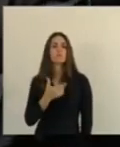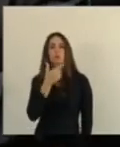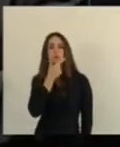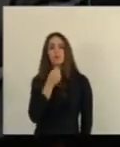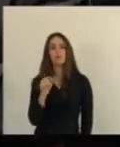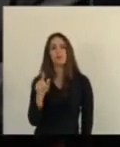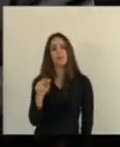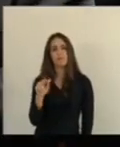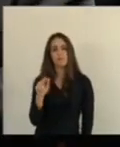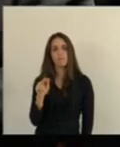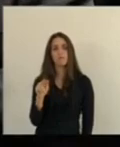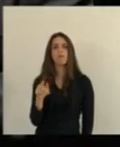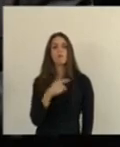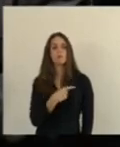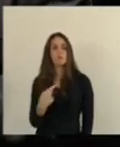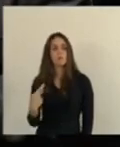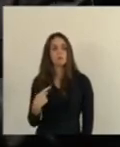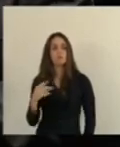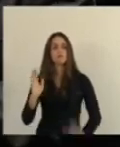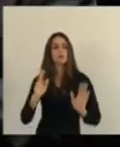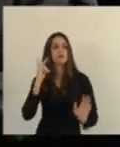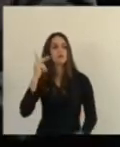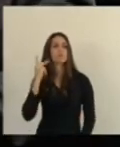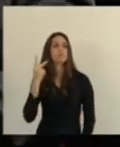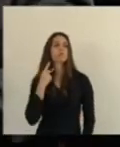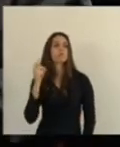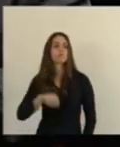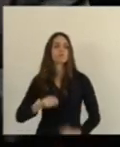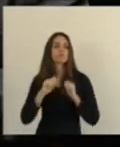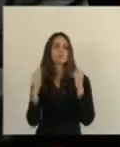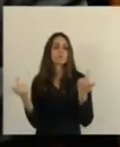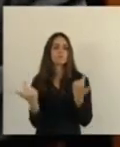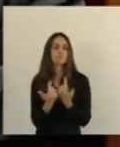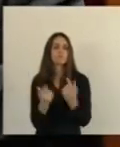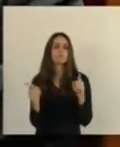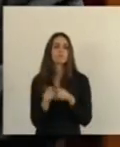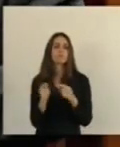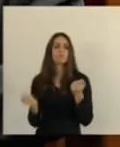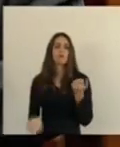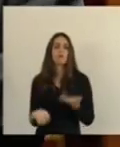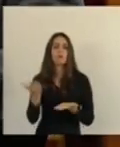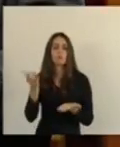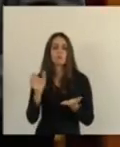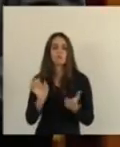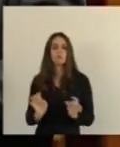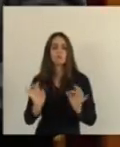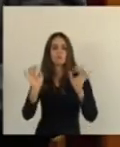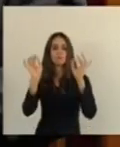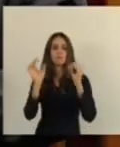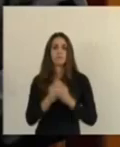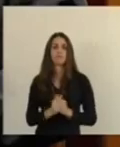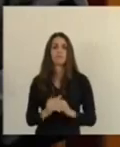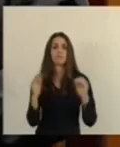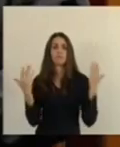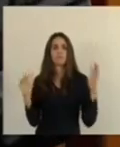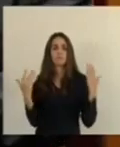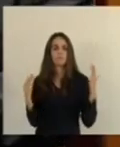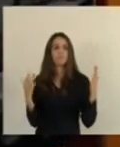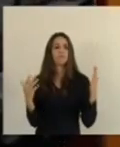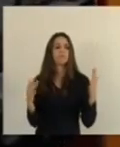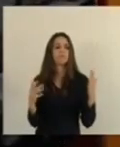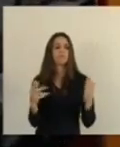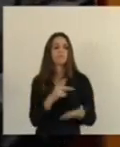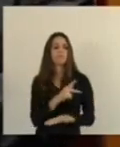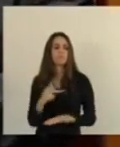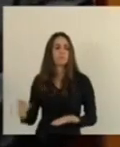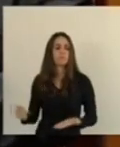Baense Moreira, que foi procurador desta Casa e também foi homenageado. Então, eu quero parabenizar aí o